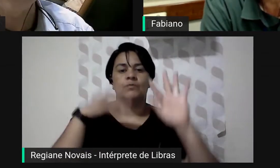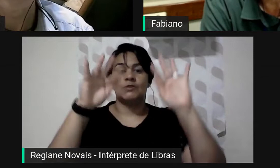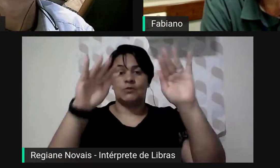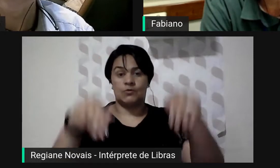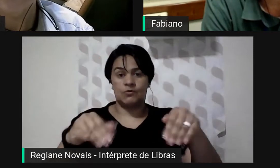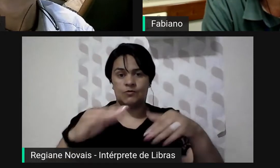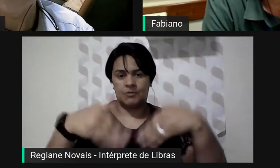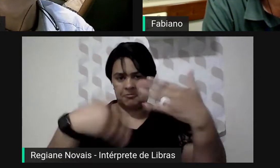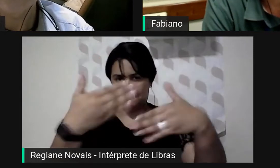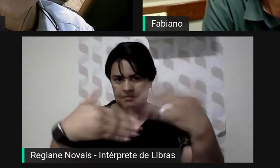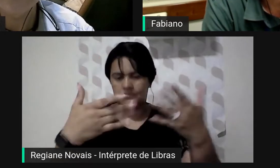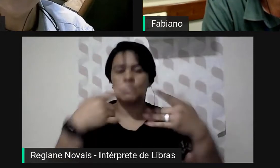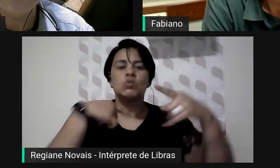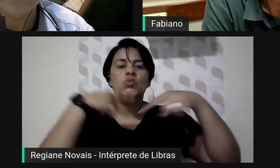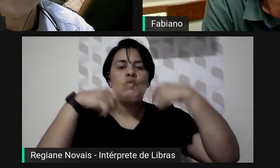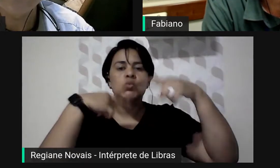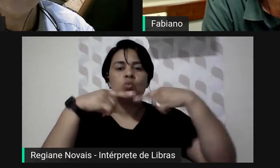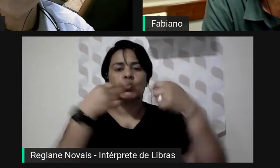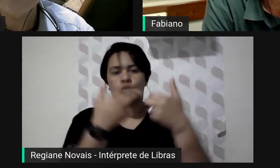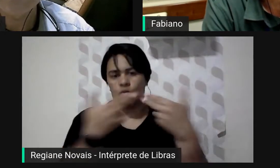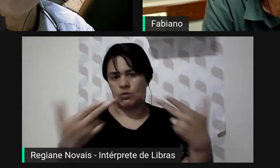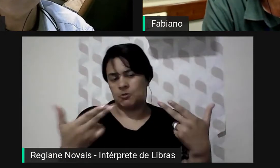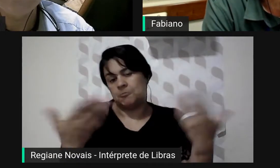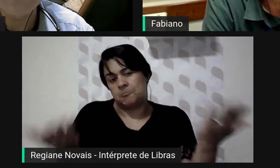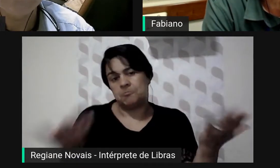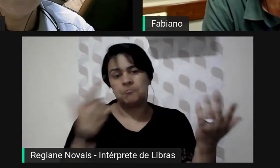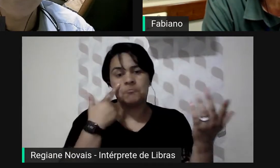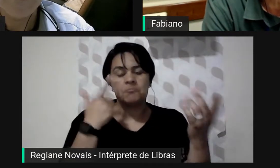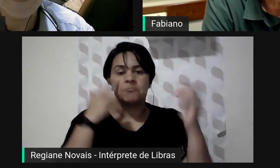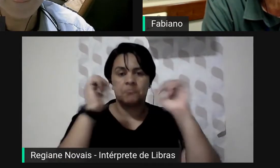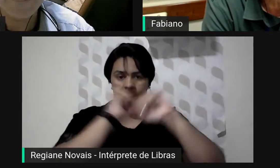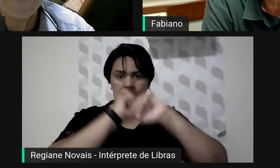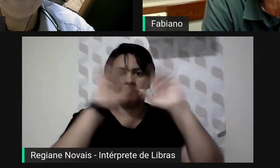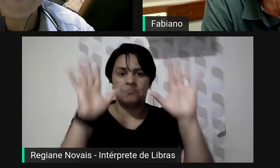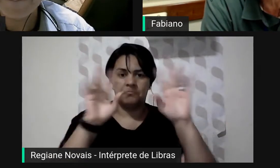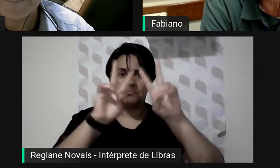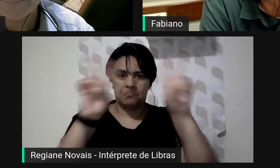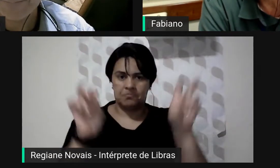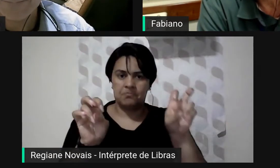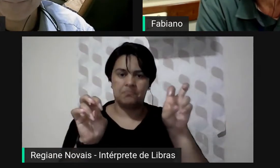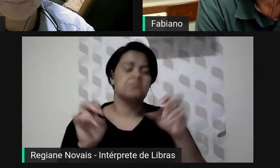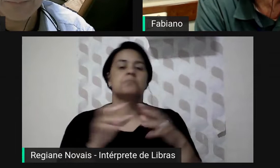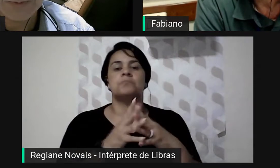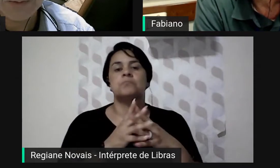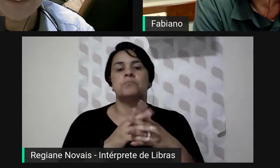algumas dúvidas para esclarecer a respeito desse assunto. Obrigado e parabéns